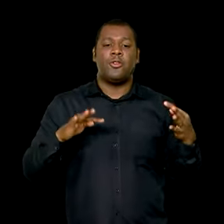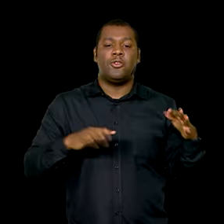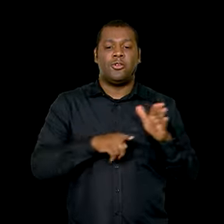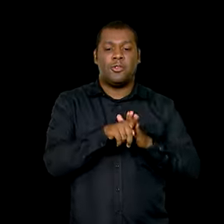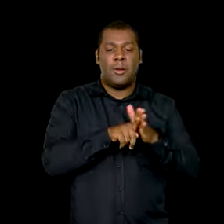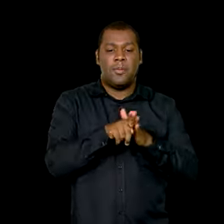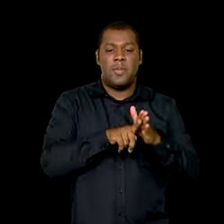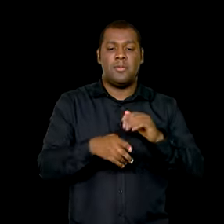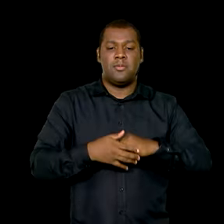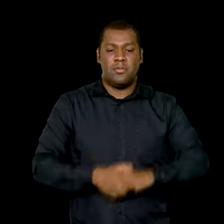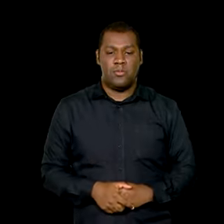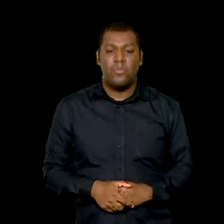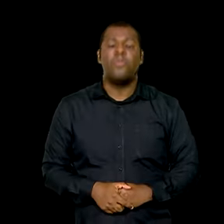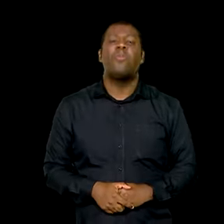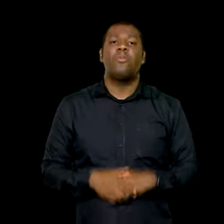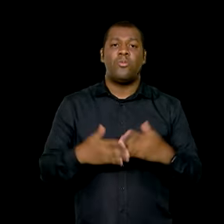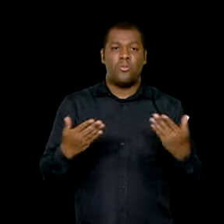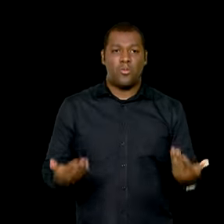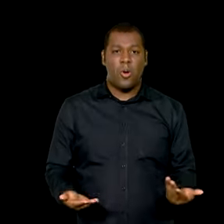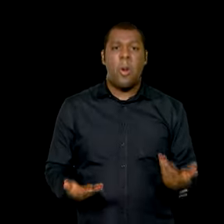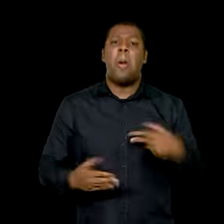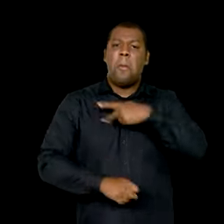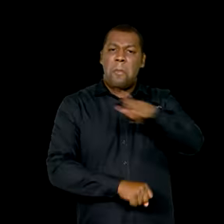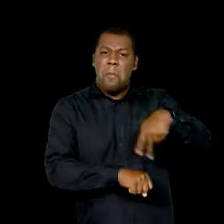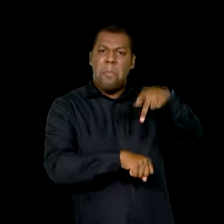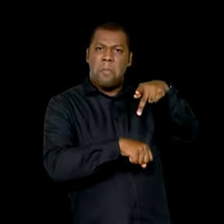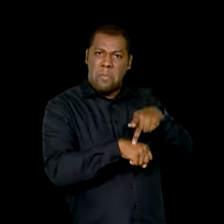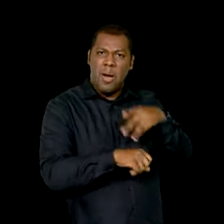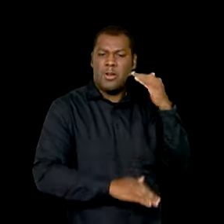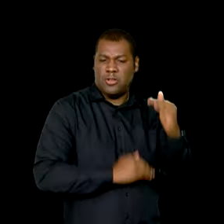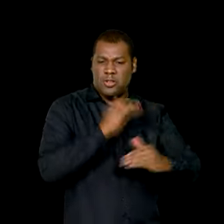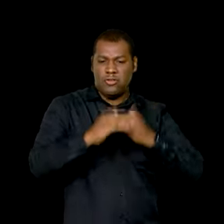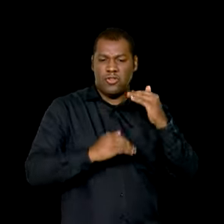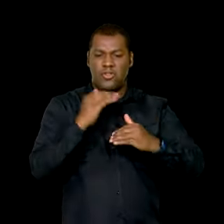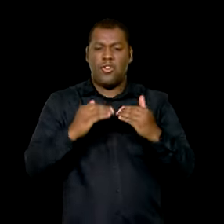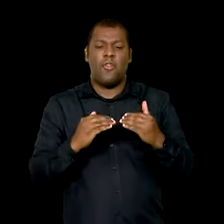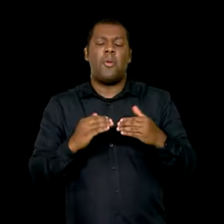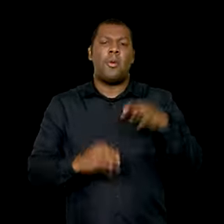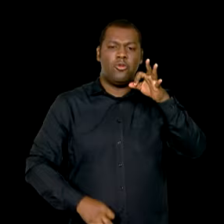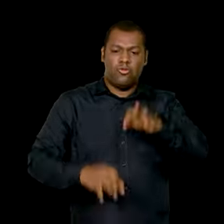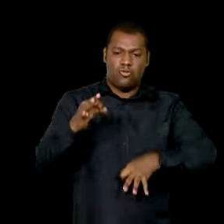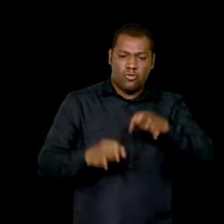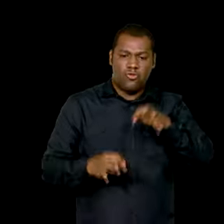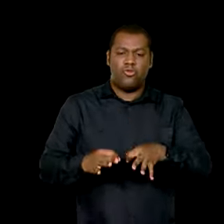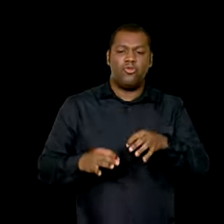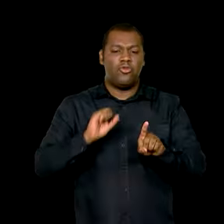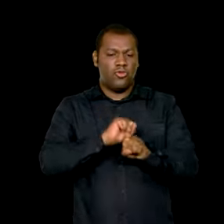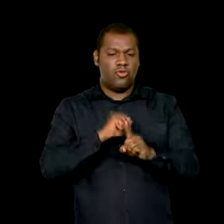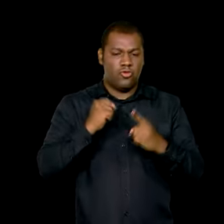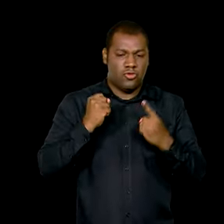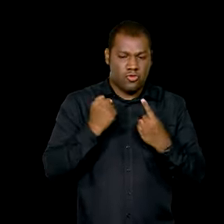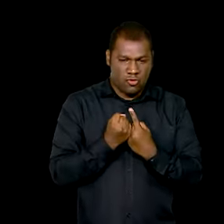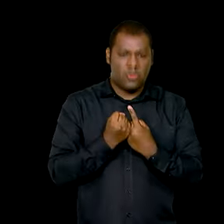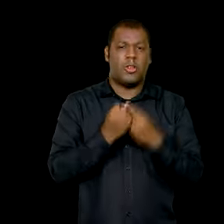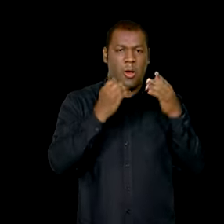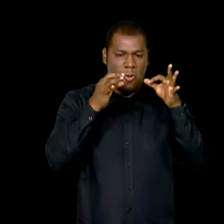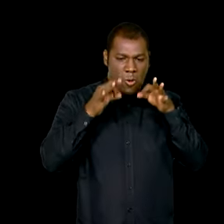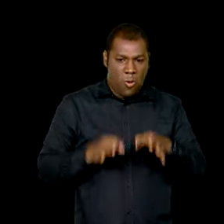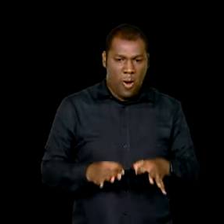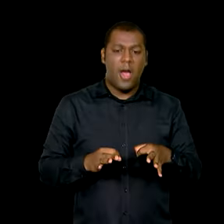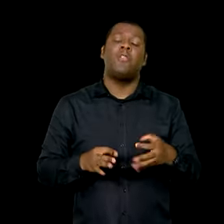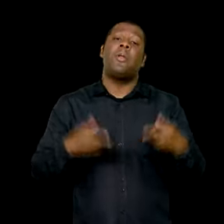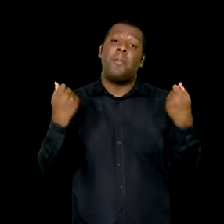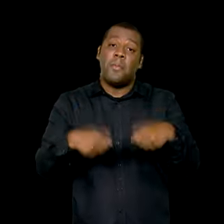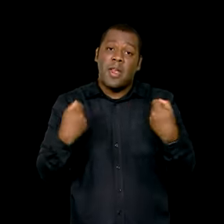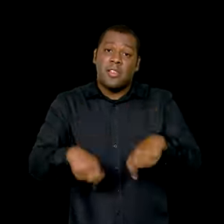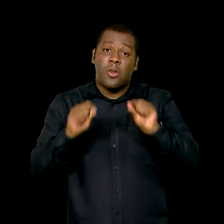do mundo já mostrou. Um país só se desenvolve, só gera justiça social quando ele investe na educação dos